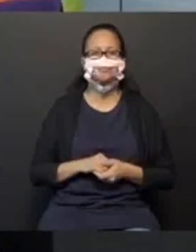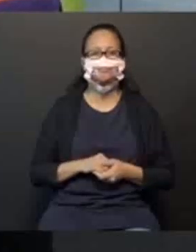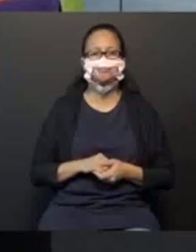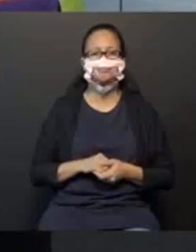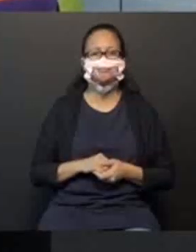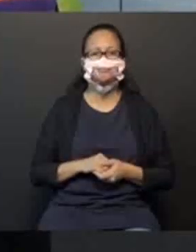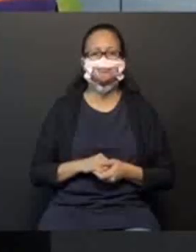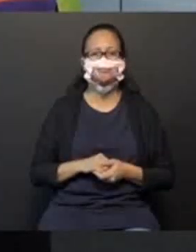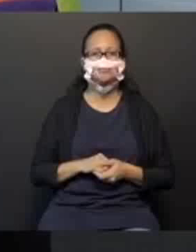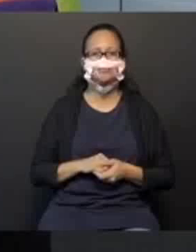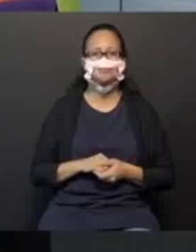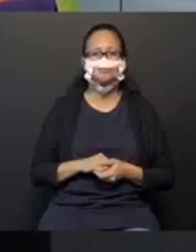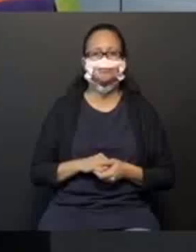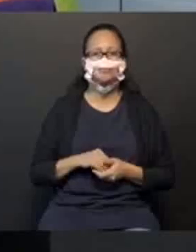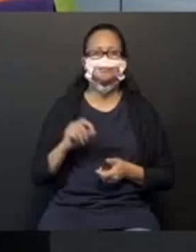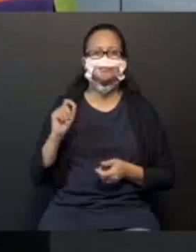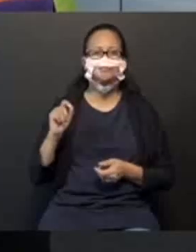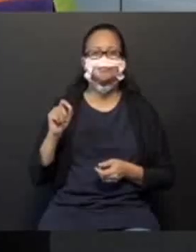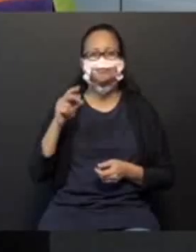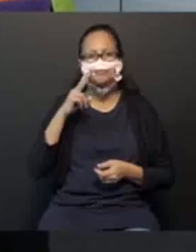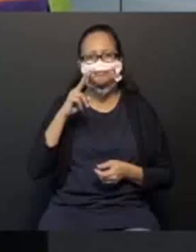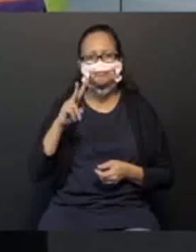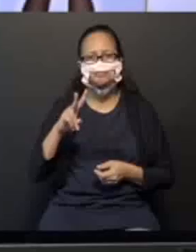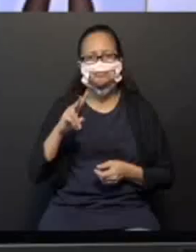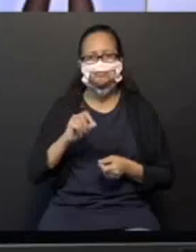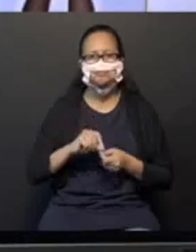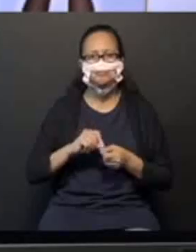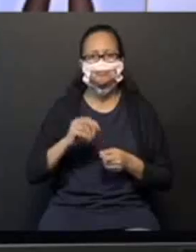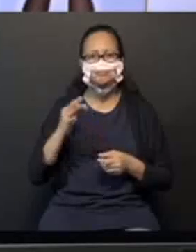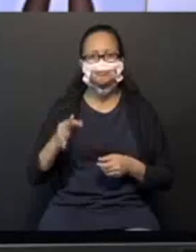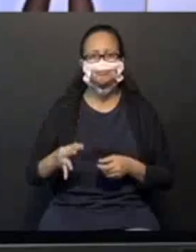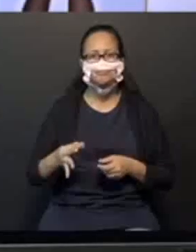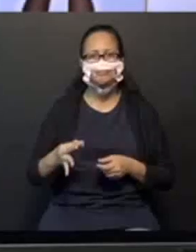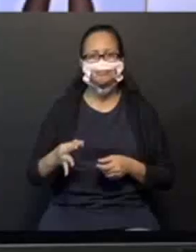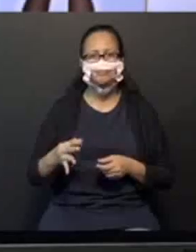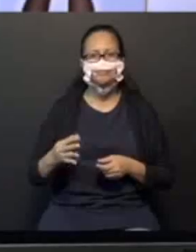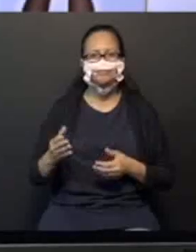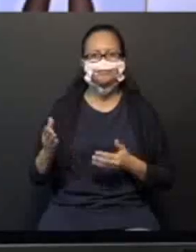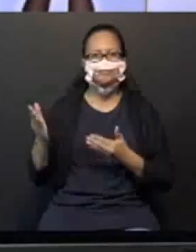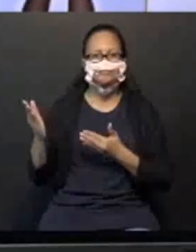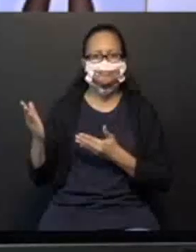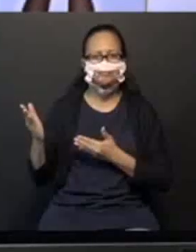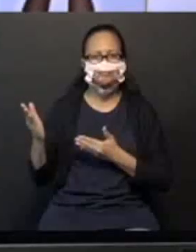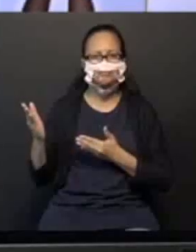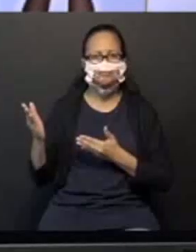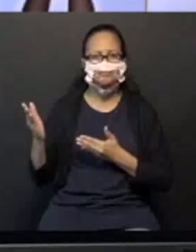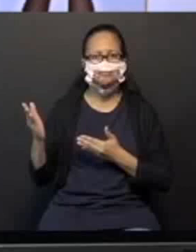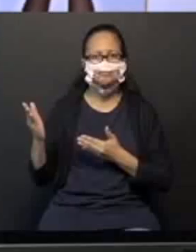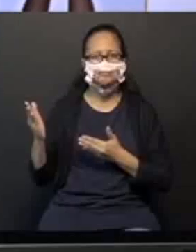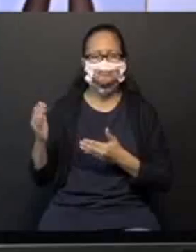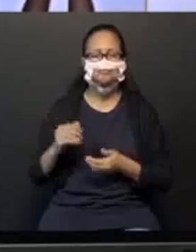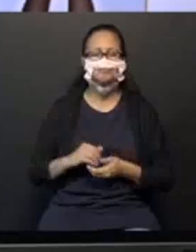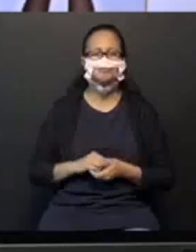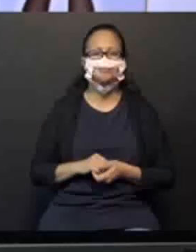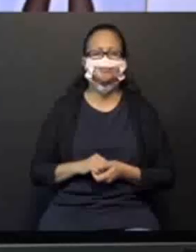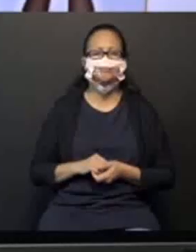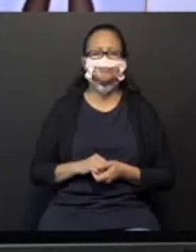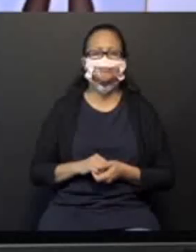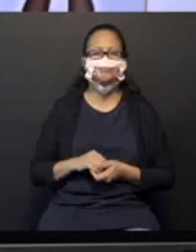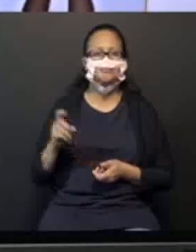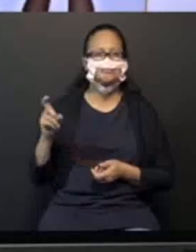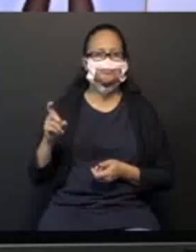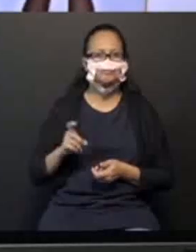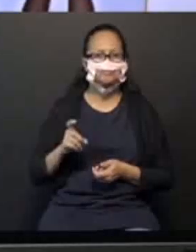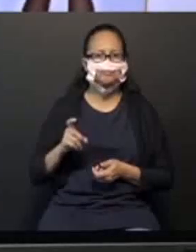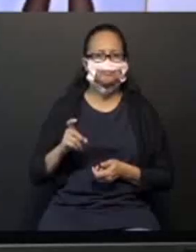Vamos ver quem fez correto? Olha lá. Direita e esquerda. Faça um X